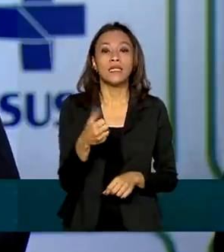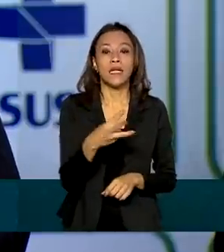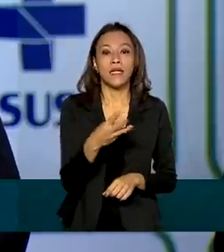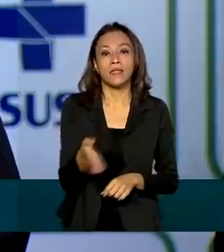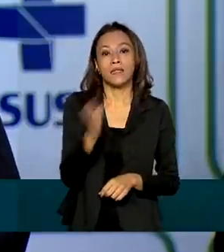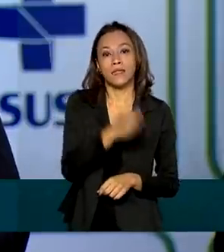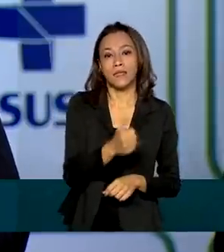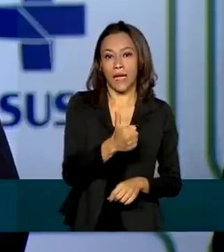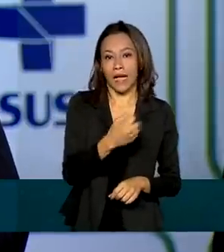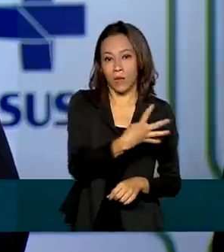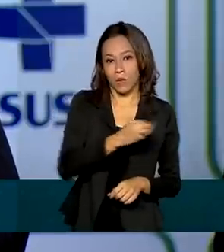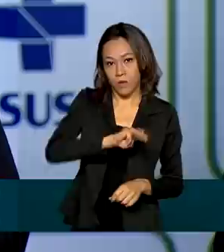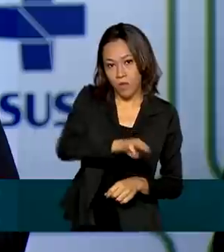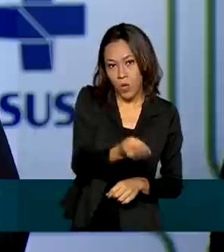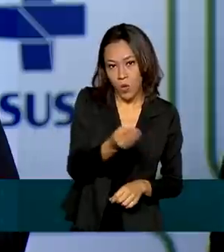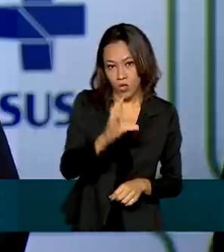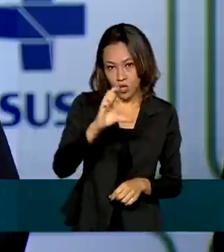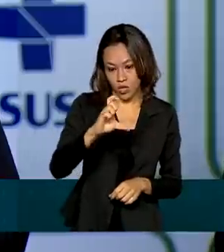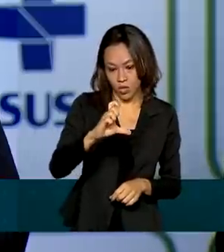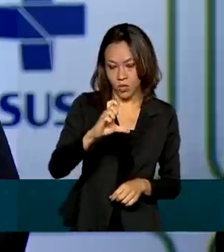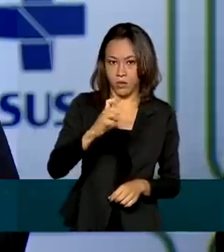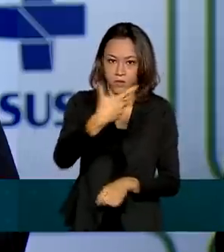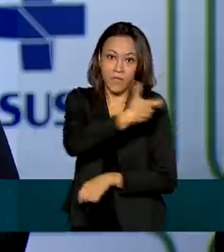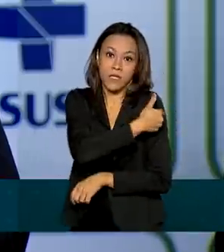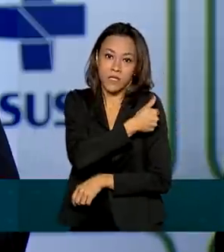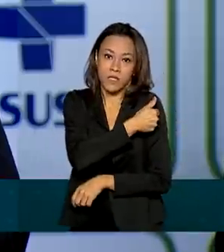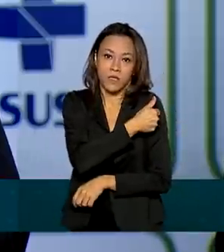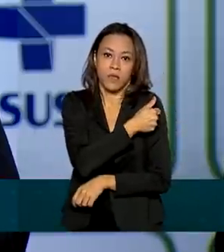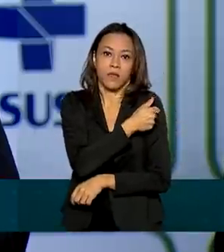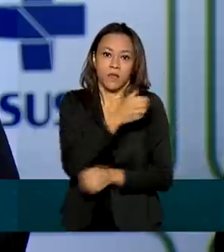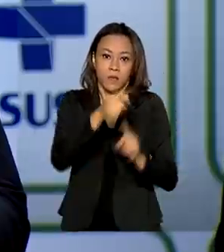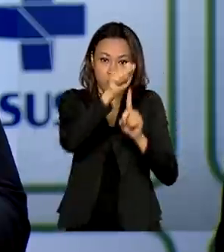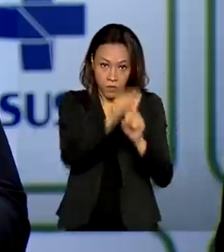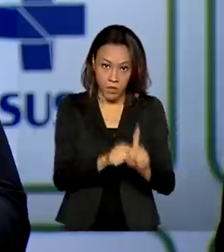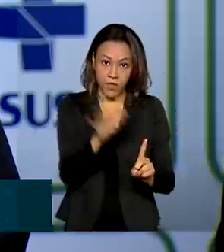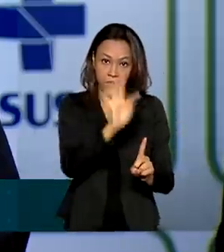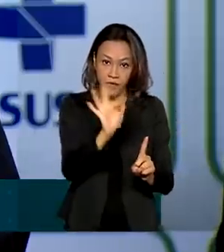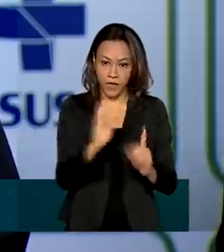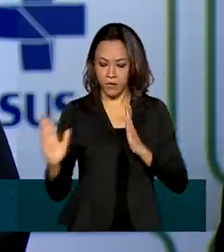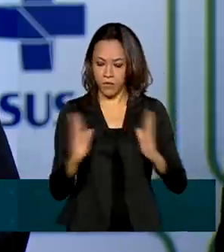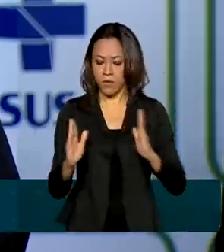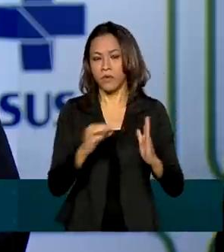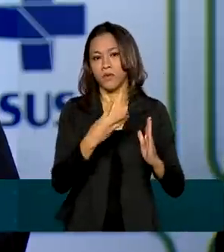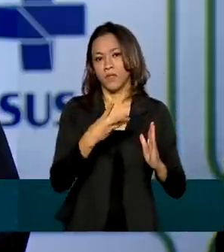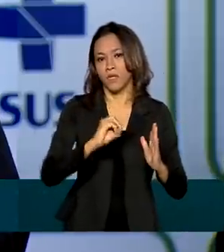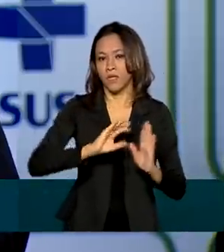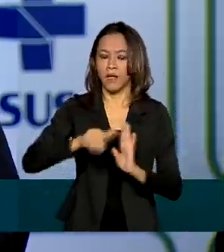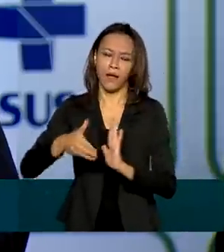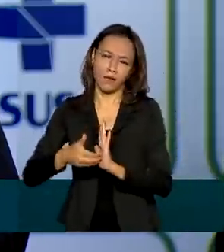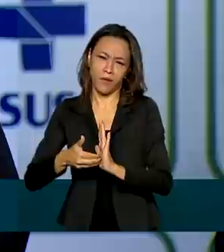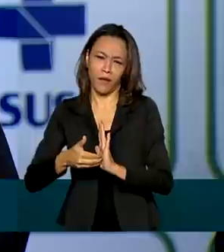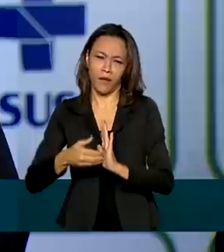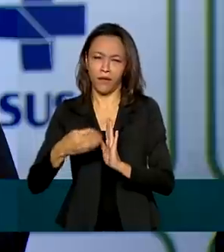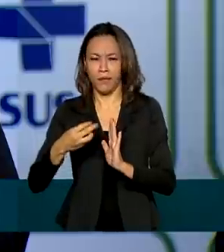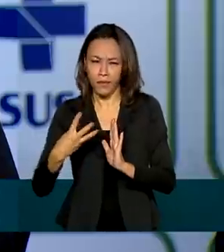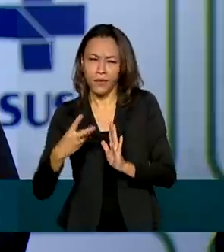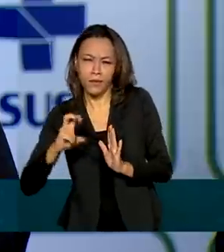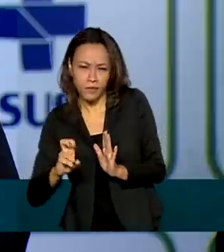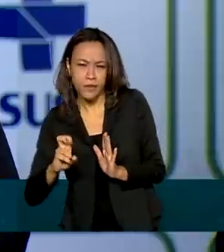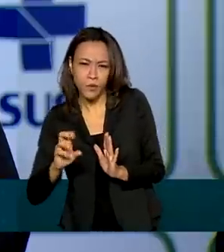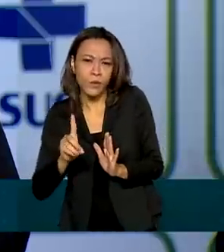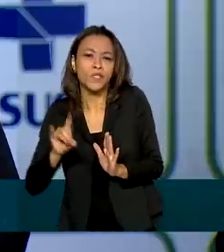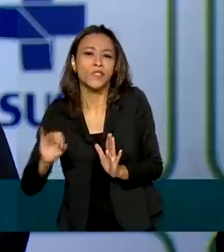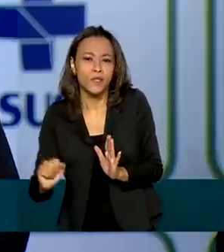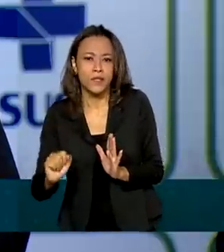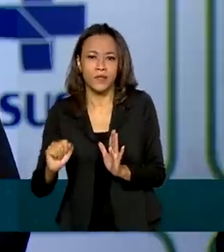ainda em fevereiro, em 30, 40 dias, 30 dias, 35 dias do início